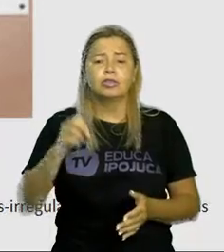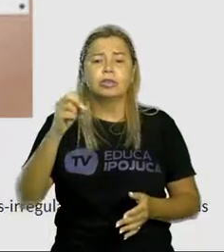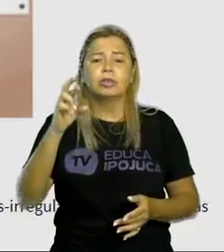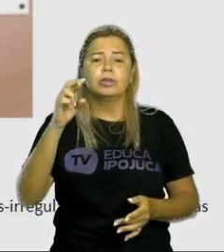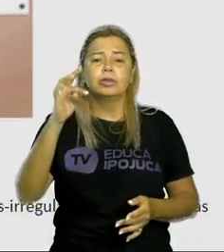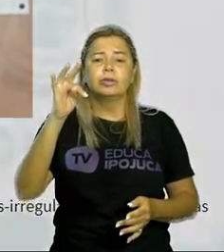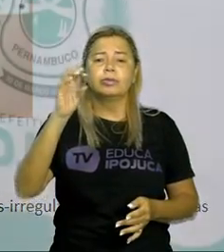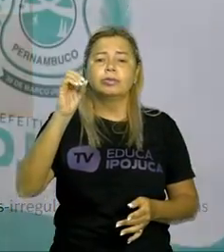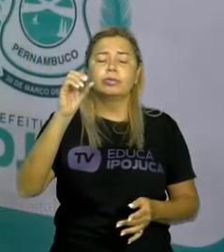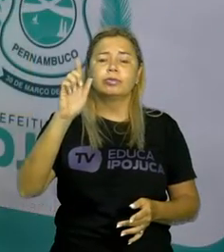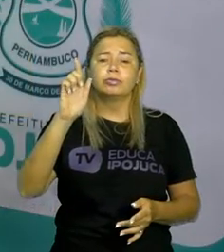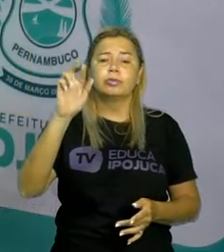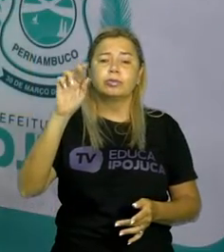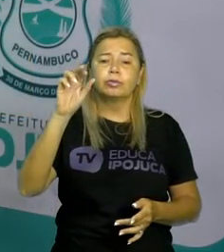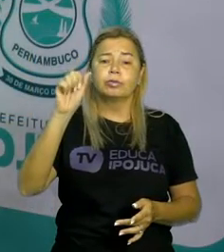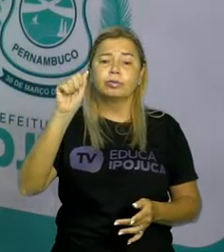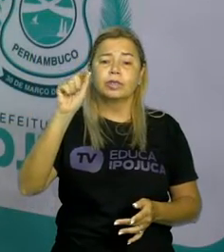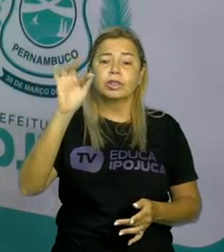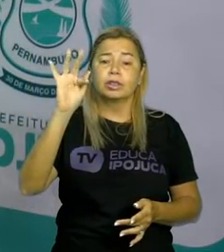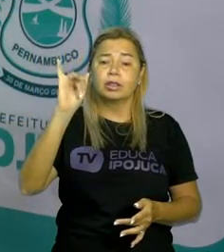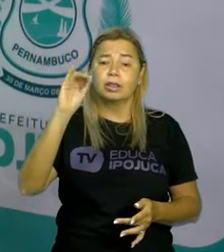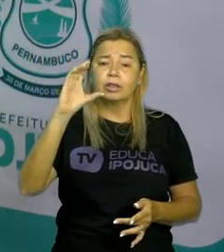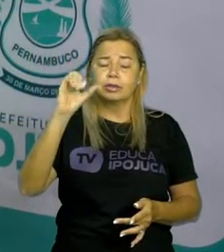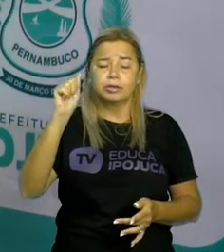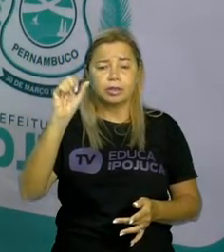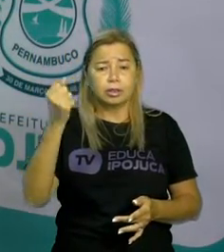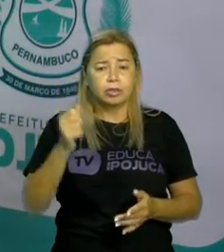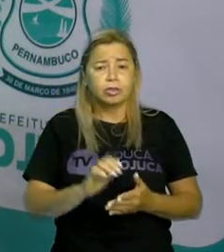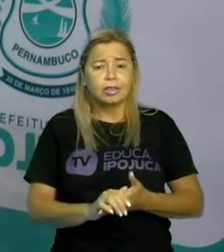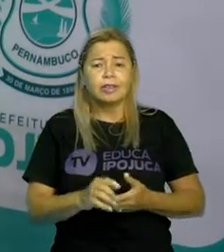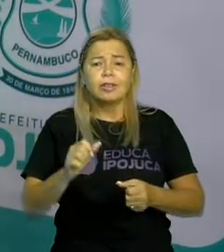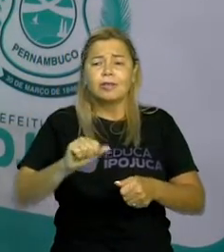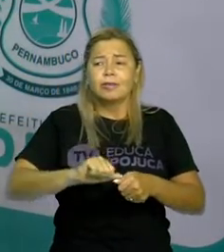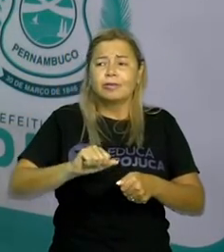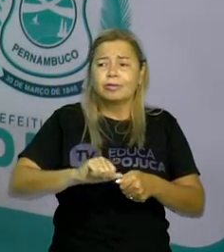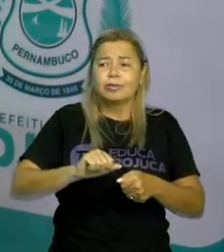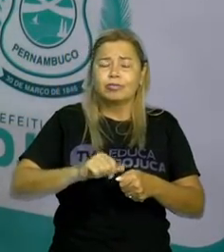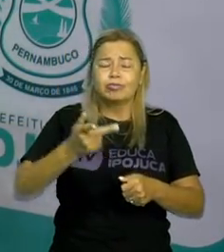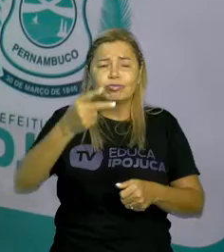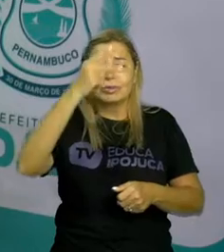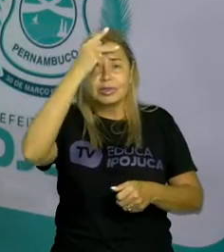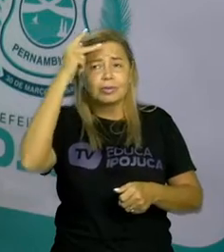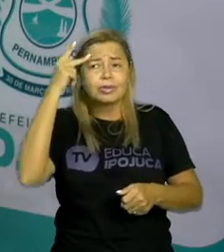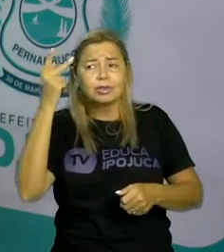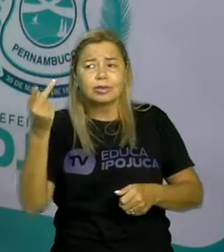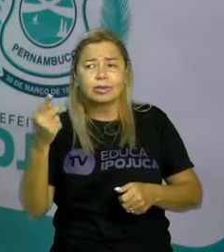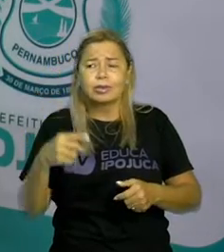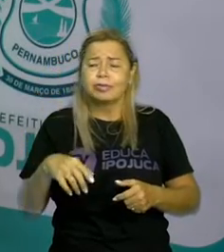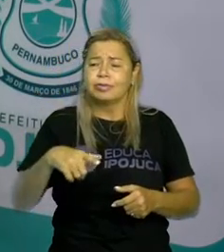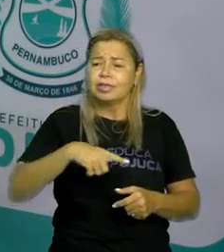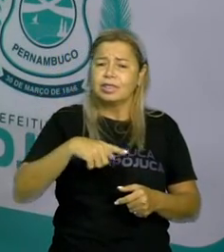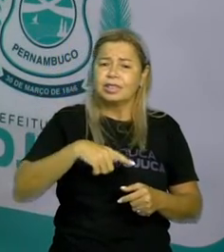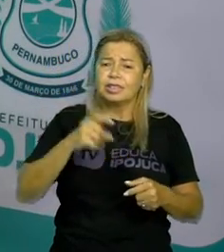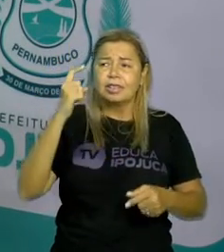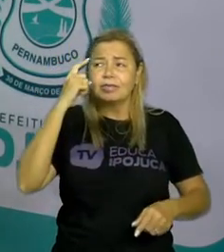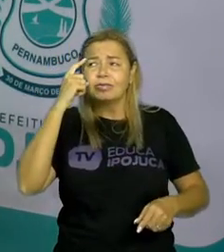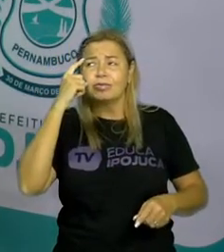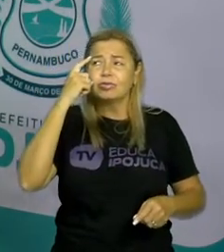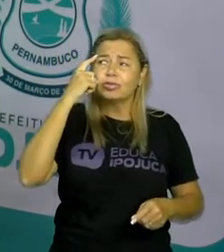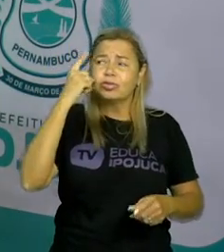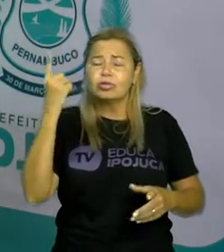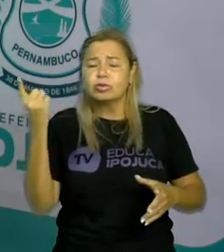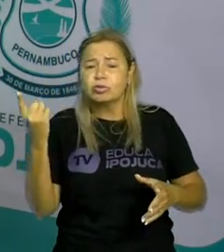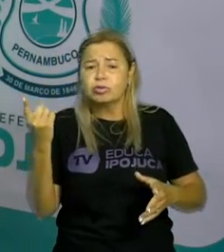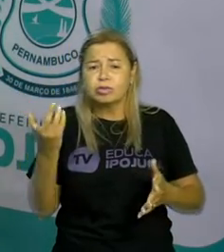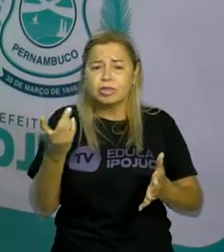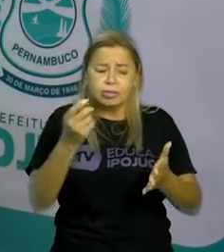dúvidas sobre como escrever certas palavras. A consulta ao dicionário e a produção de cartazes